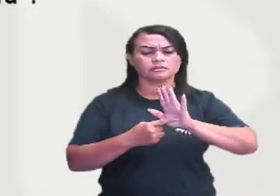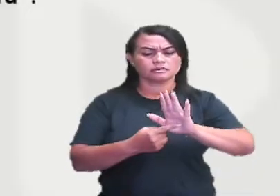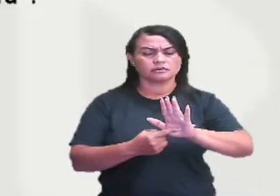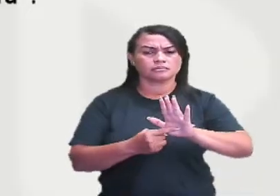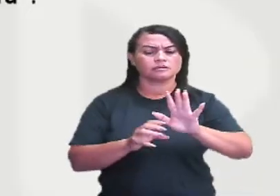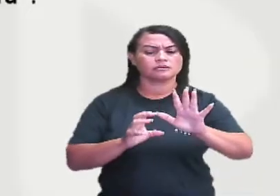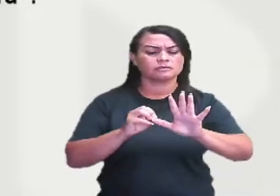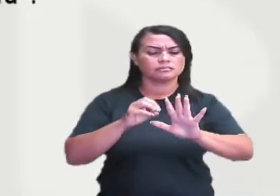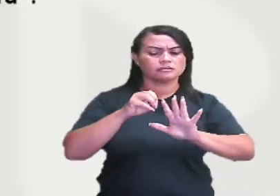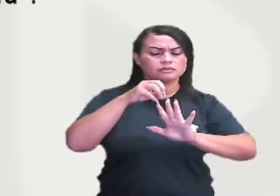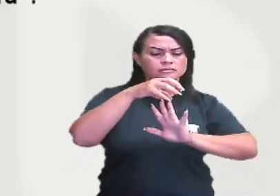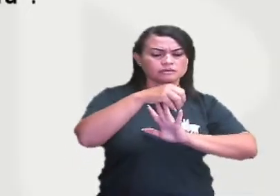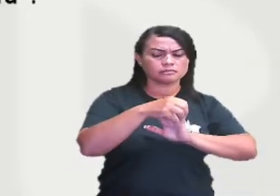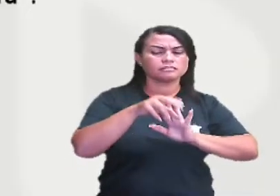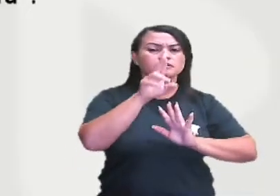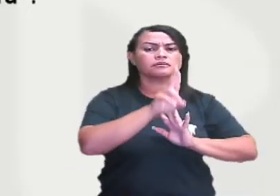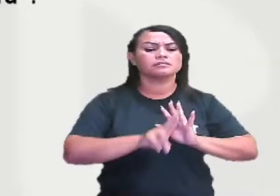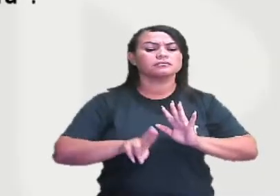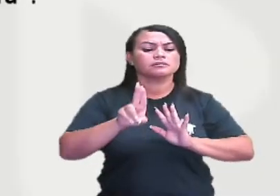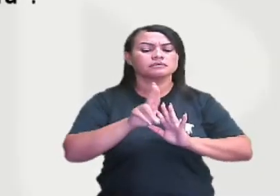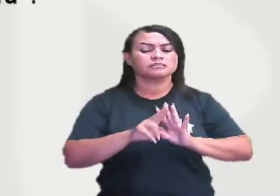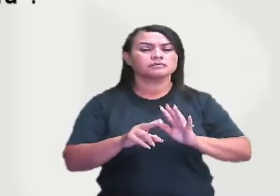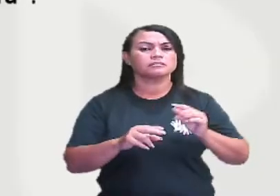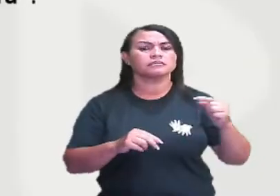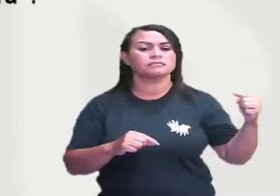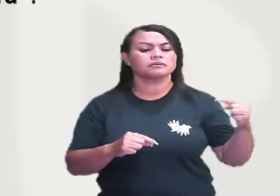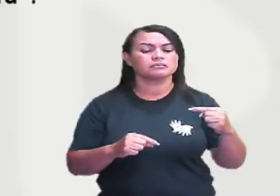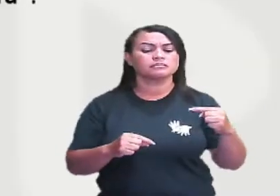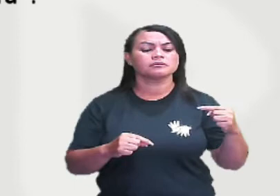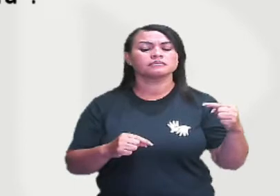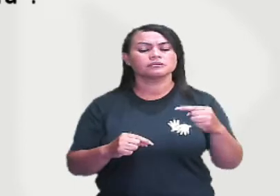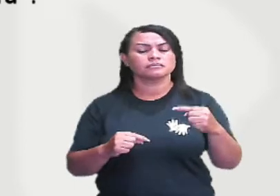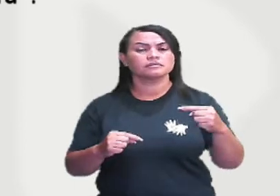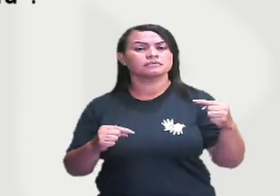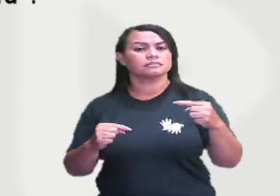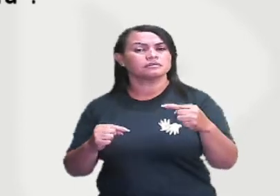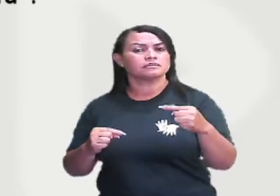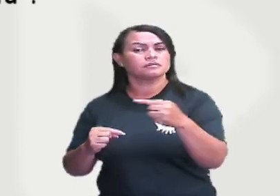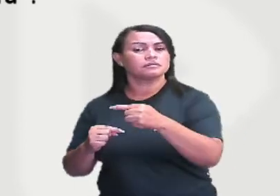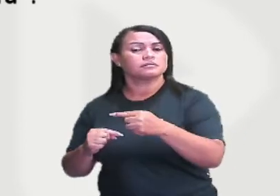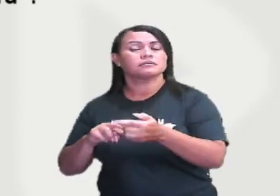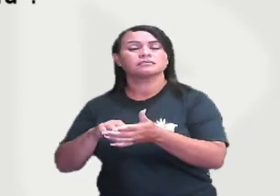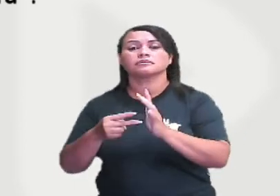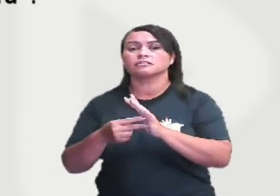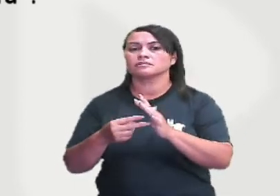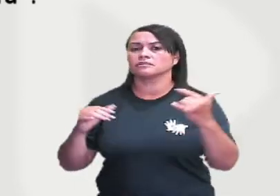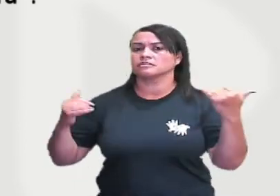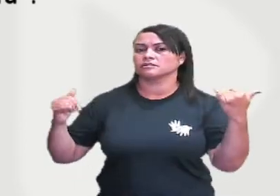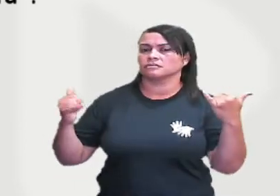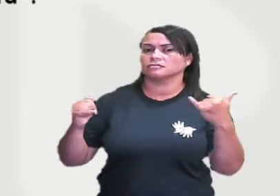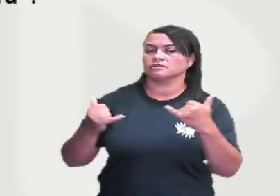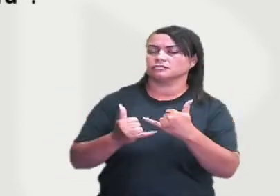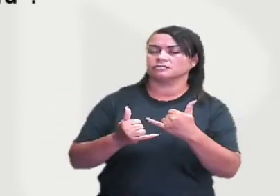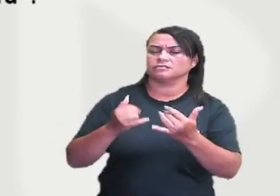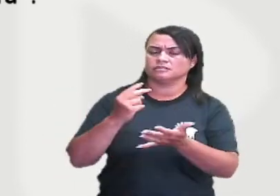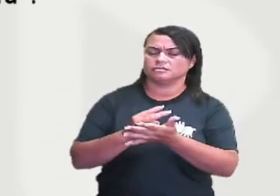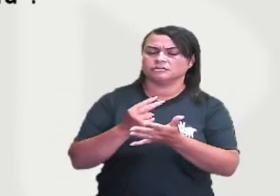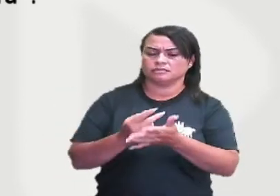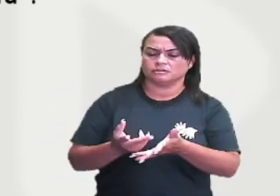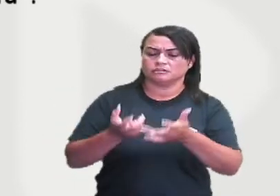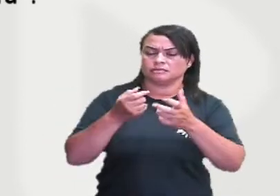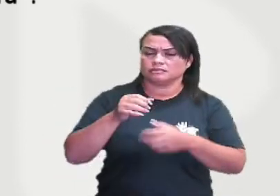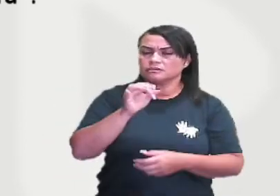alimentar, utilizamos setas para indicar o sentido do fluxo de energia, então toda vez que vocês